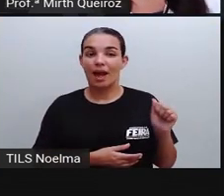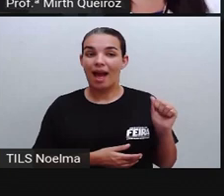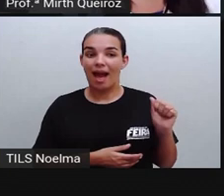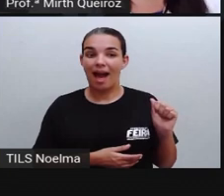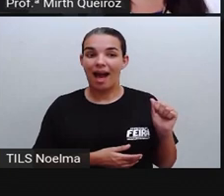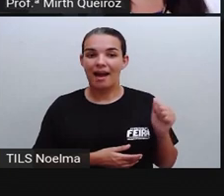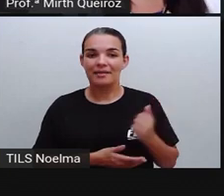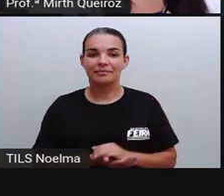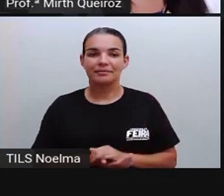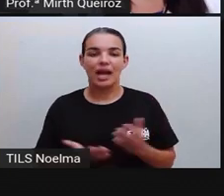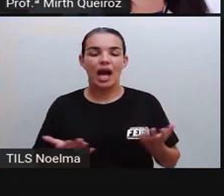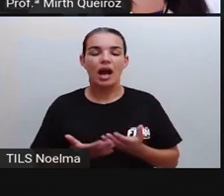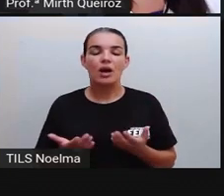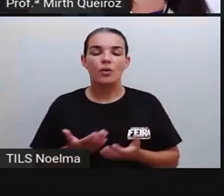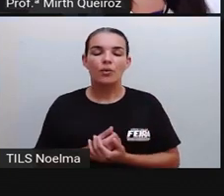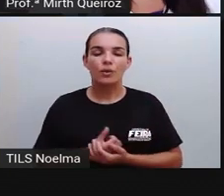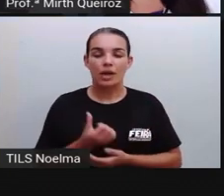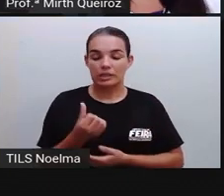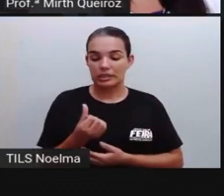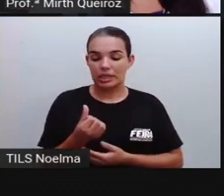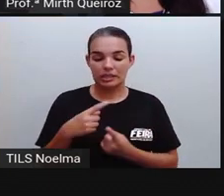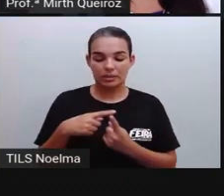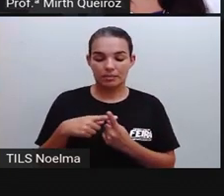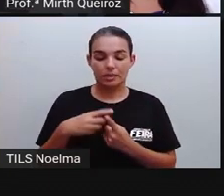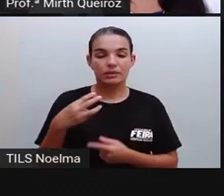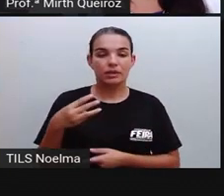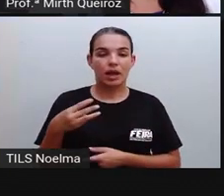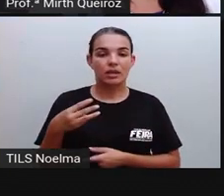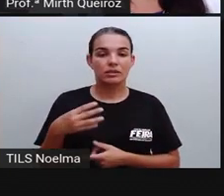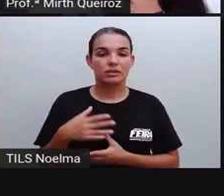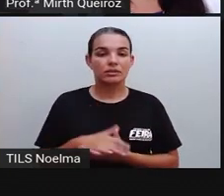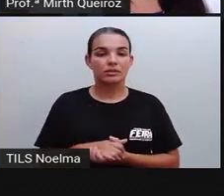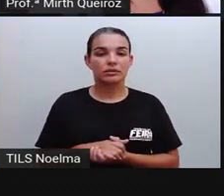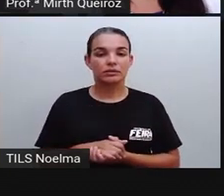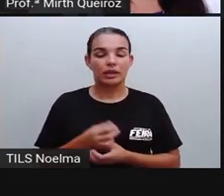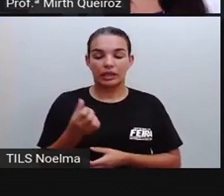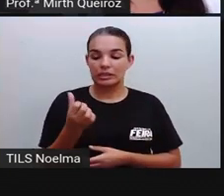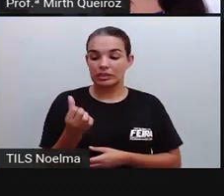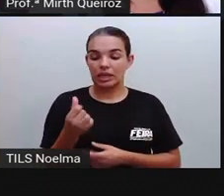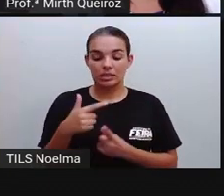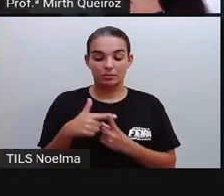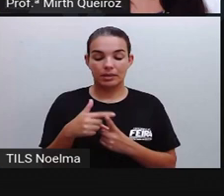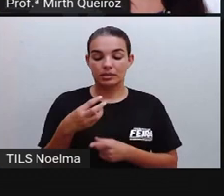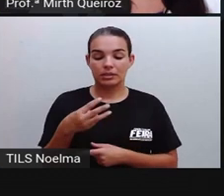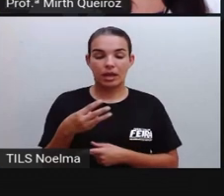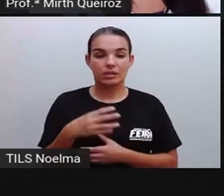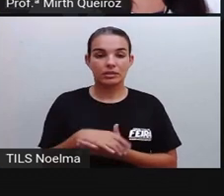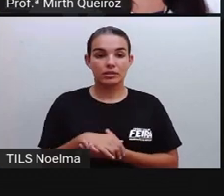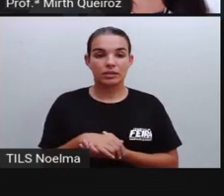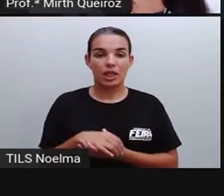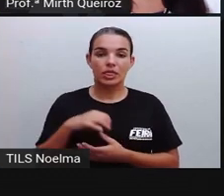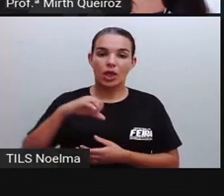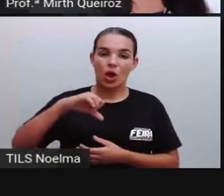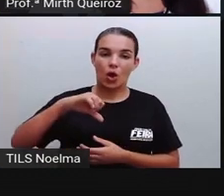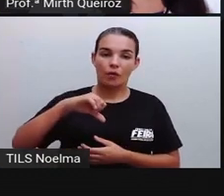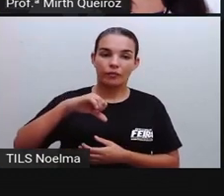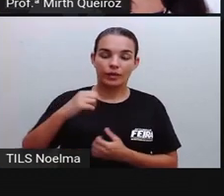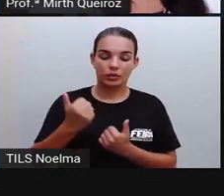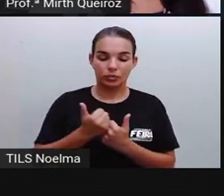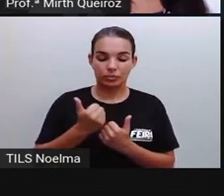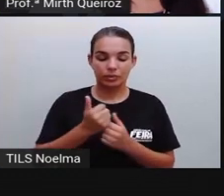A. 6 mais 3. Qual seria a resposta? 9.